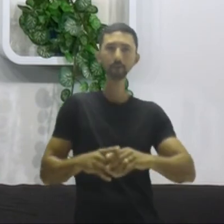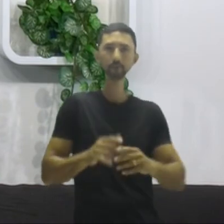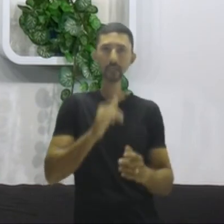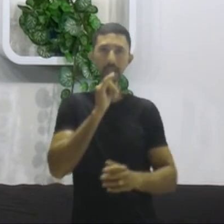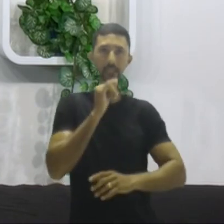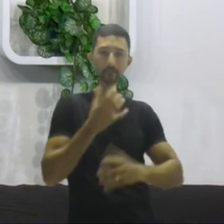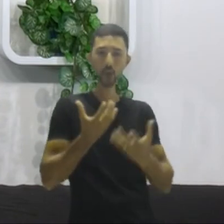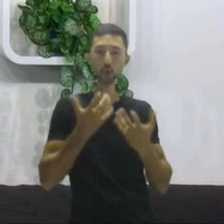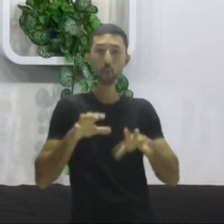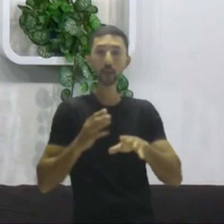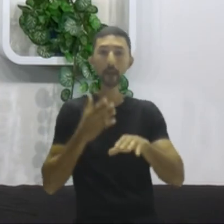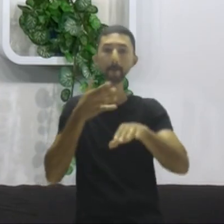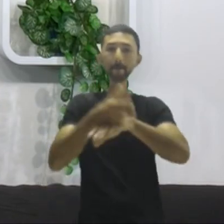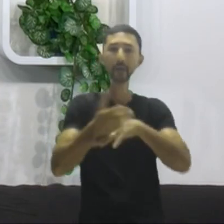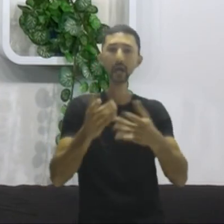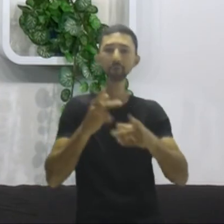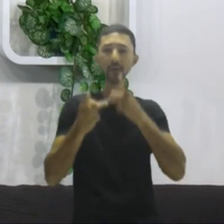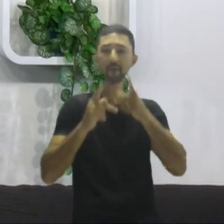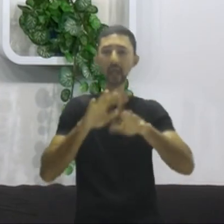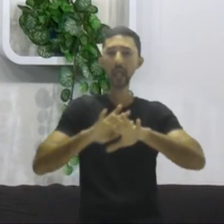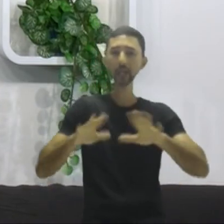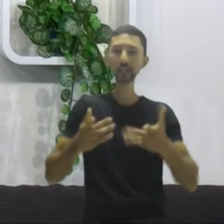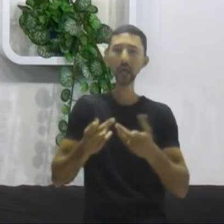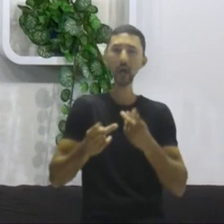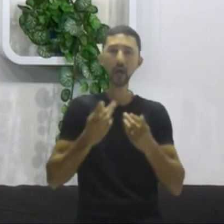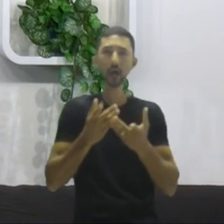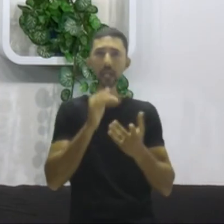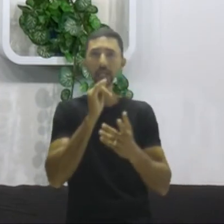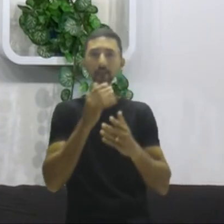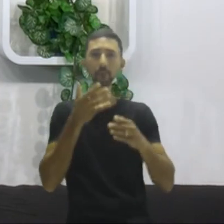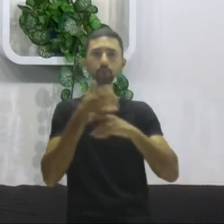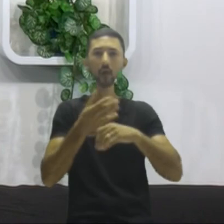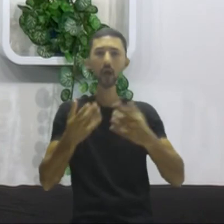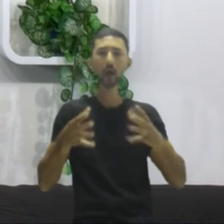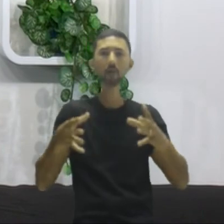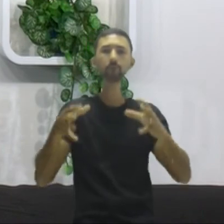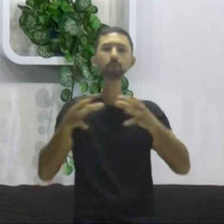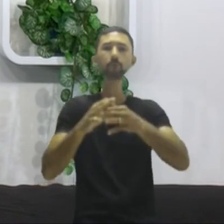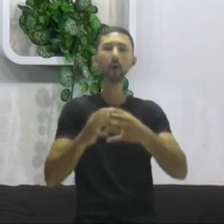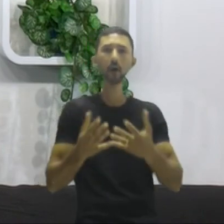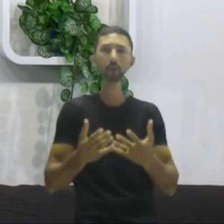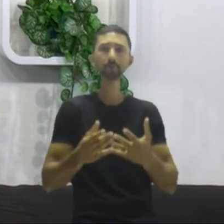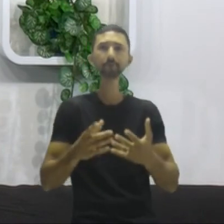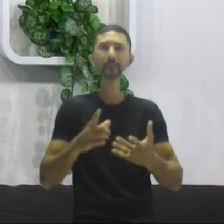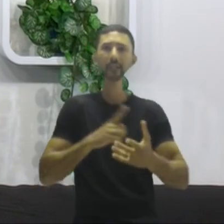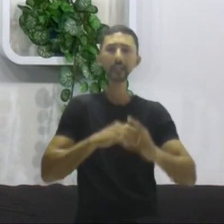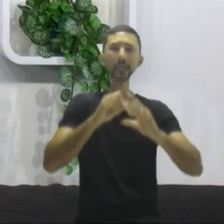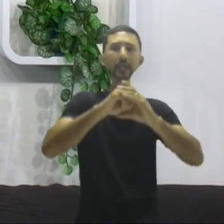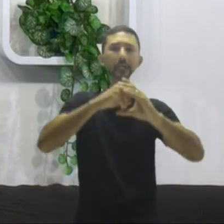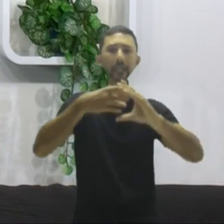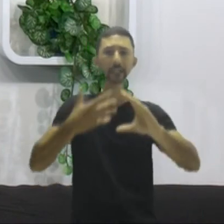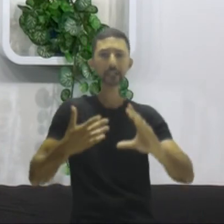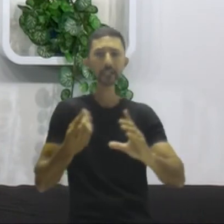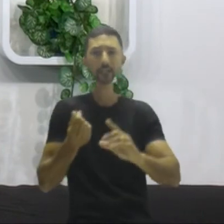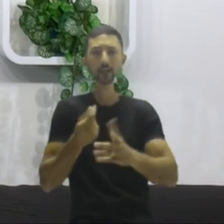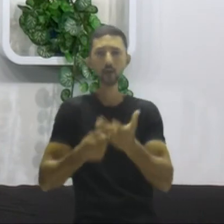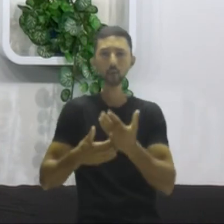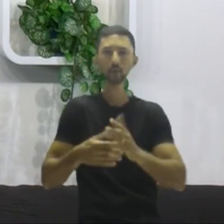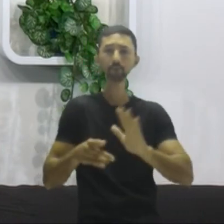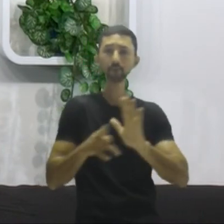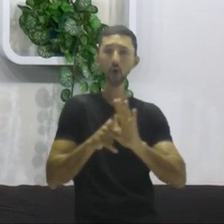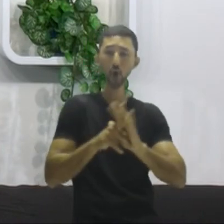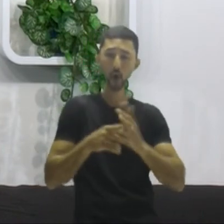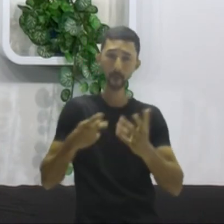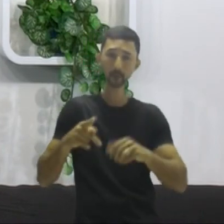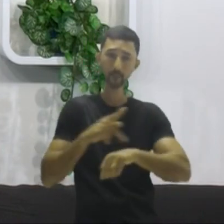gosta, na verdade, de se posicionar com essas integrações, porque ela tem umas características econômicas muito